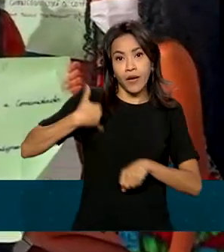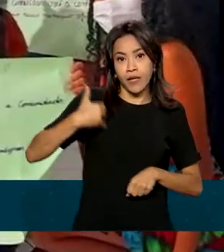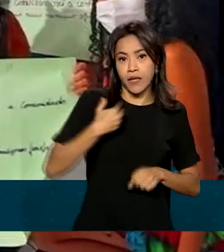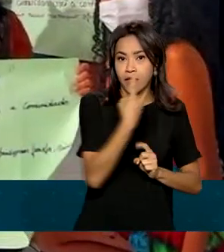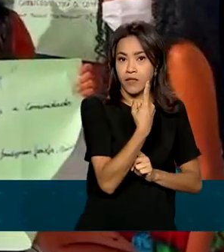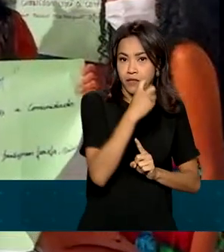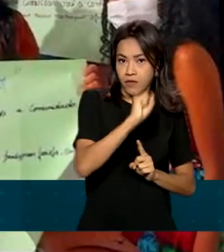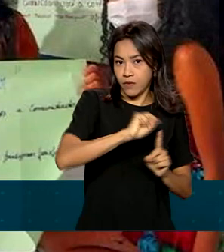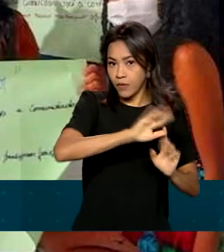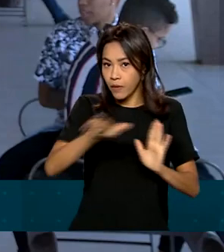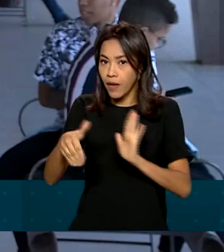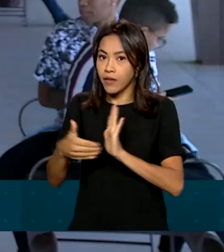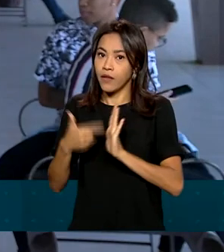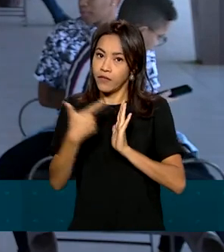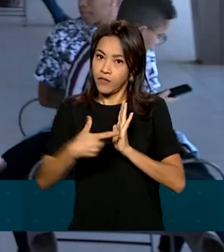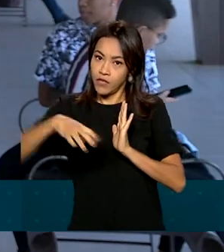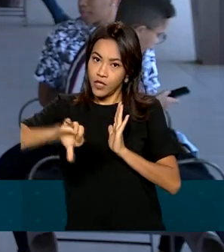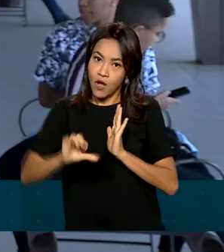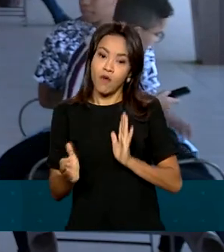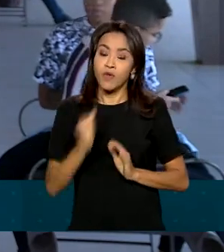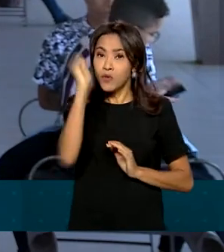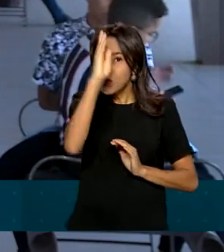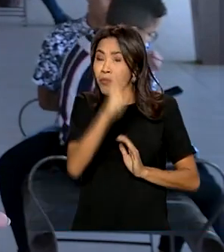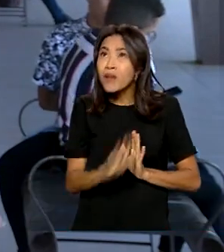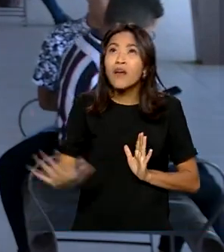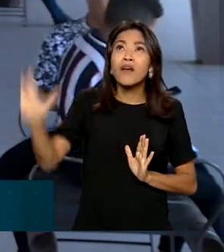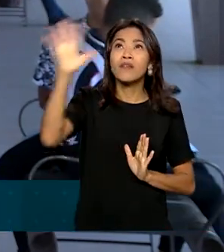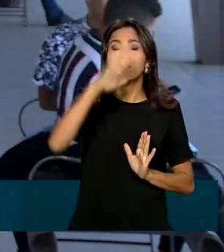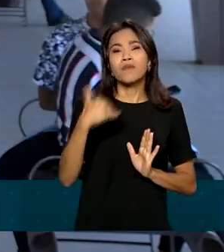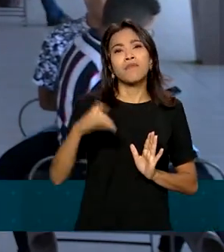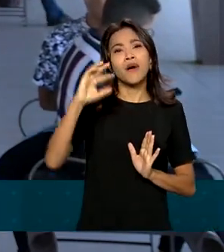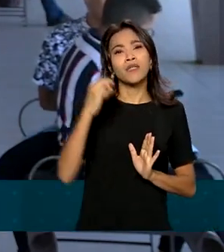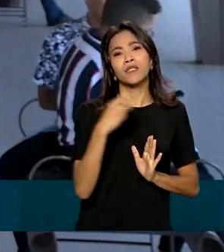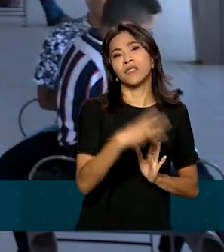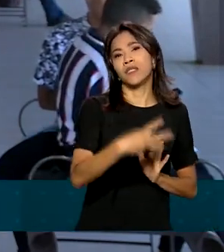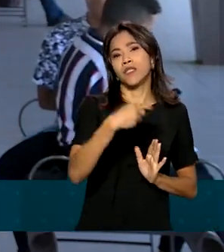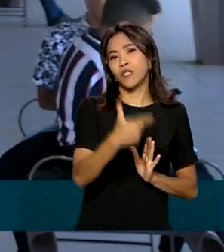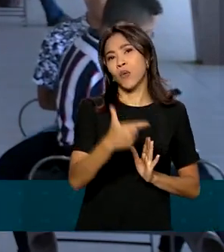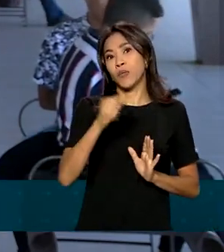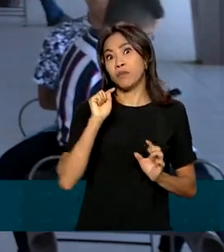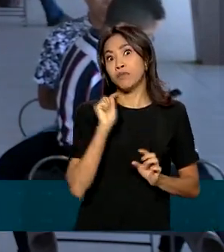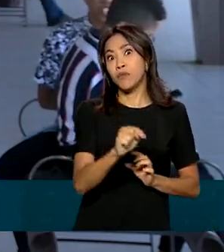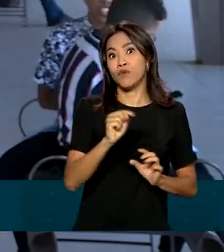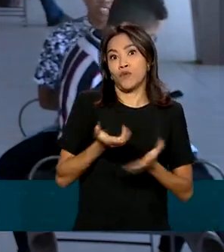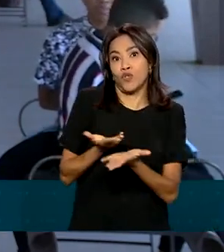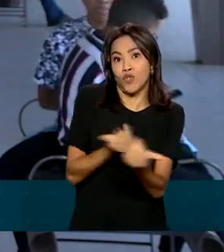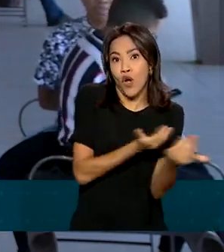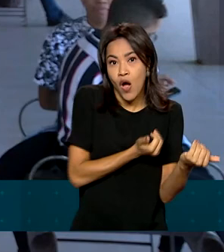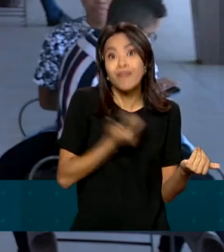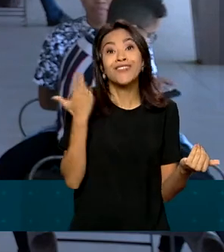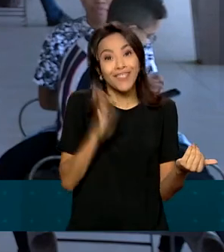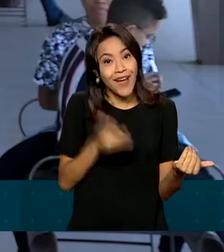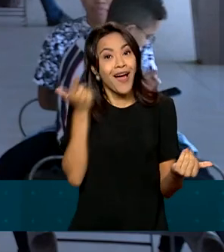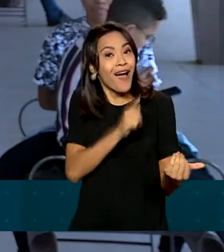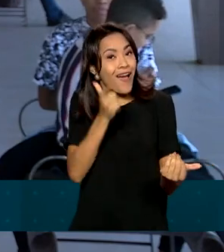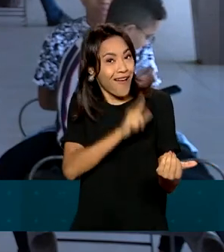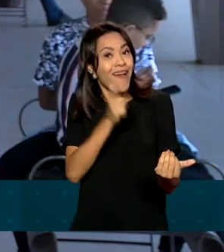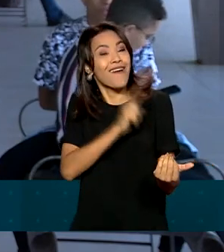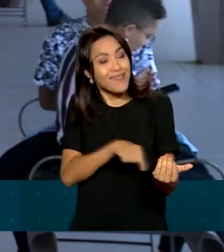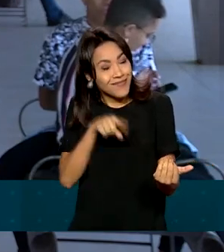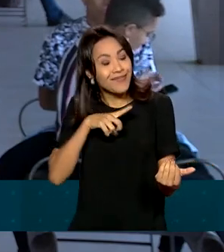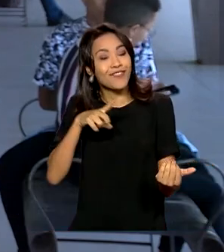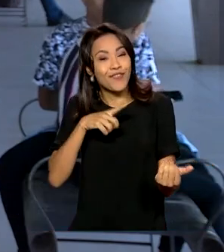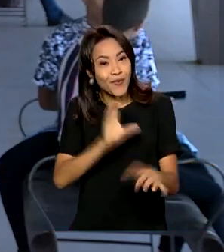a 29 anos. Em todo o país, mais de 32 mil jovens já foram diretamente beneficiados pela iniciativa,